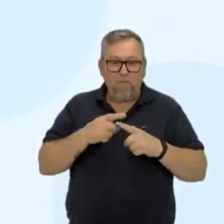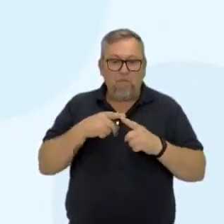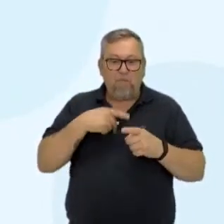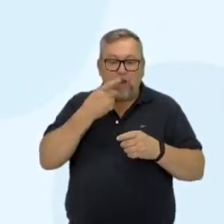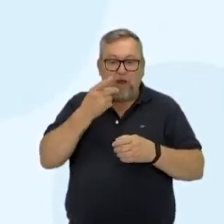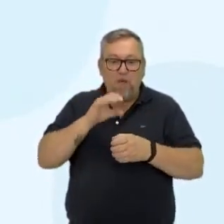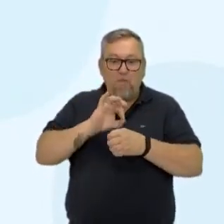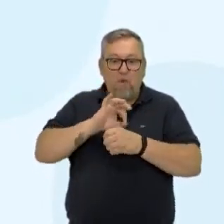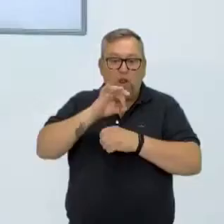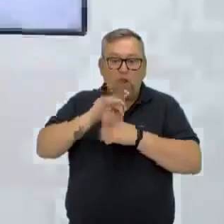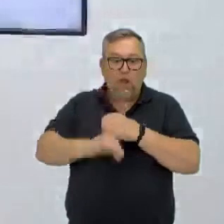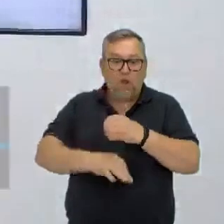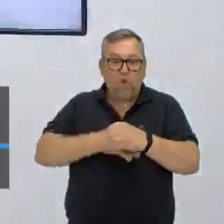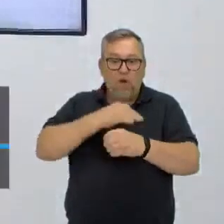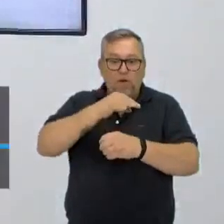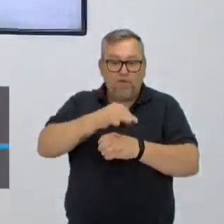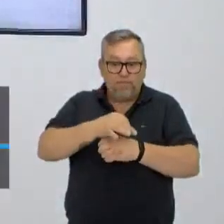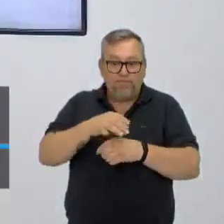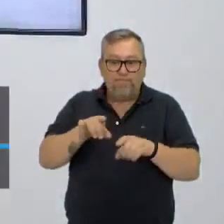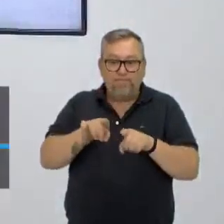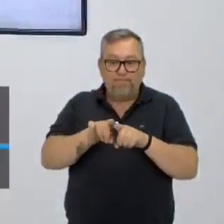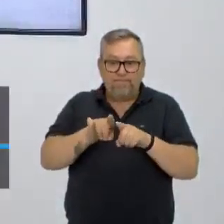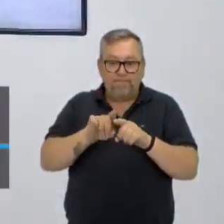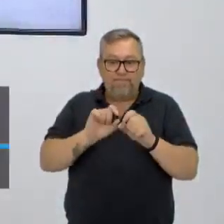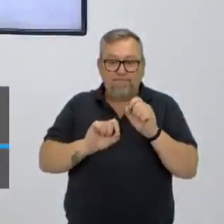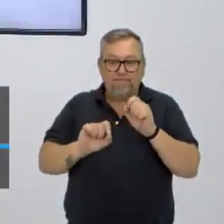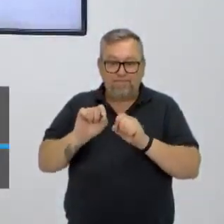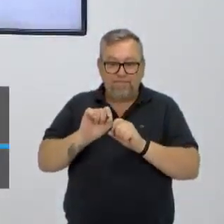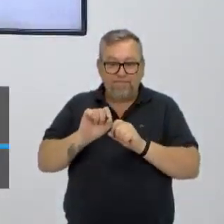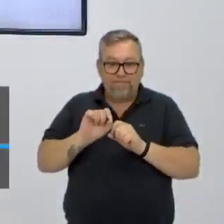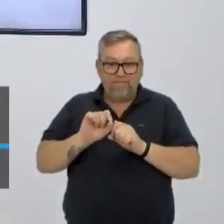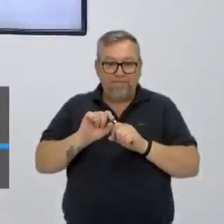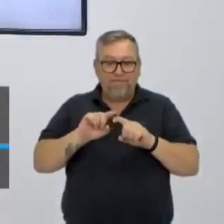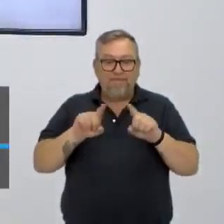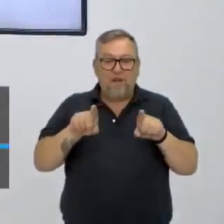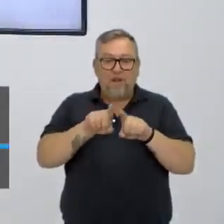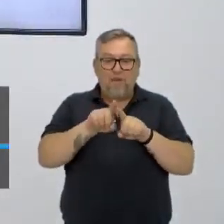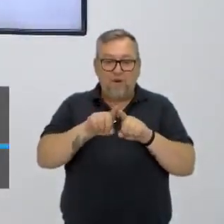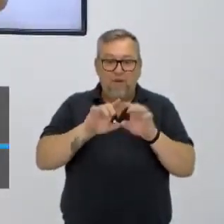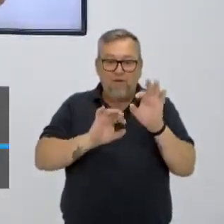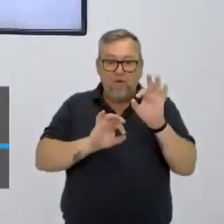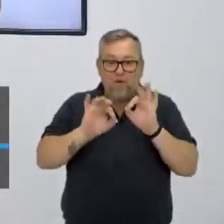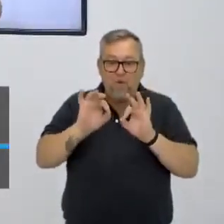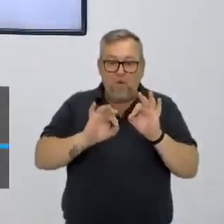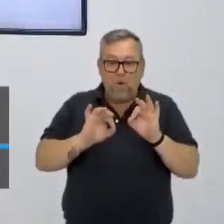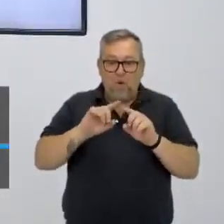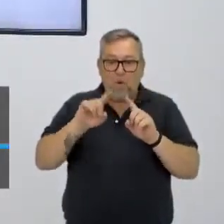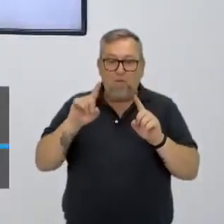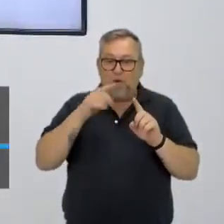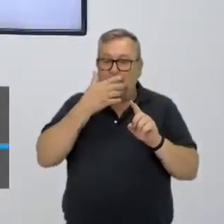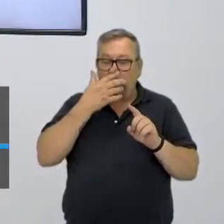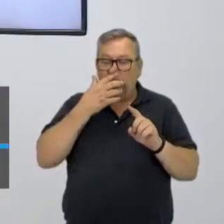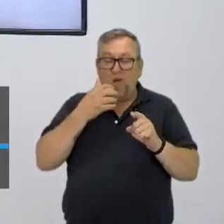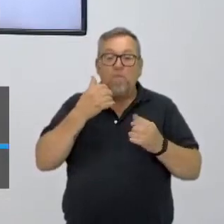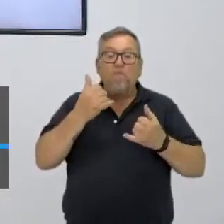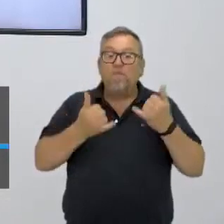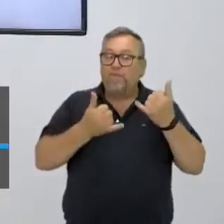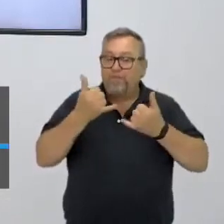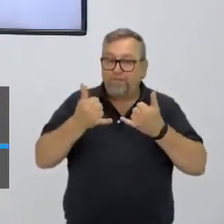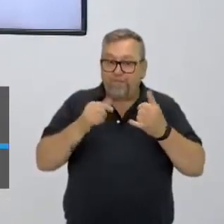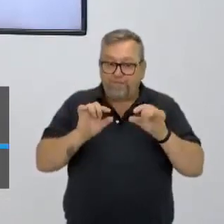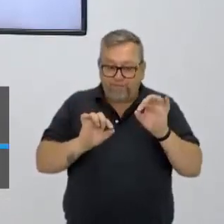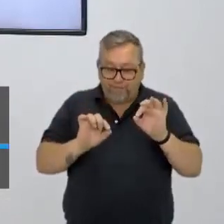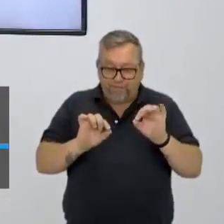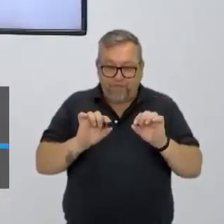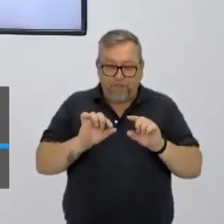moléculas, tá bom? E à medida que você vai mexendo ali, como se fosse um joguinho, né? Você vai mexendo ali